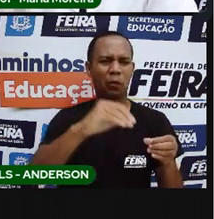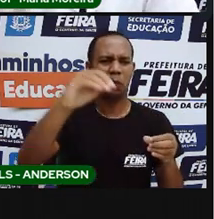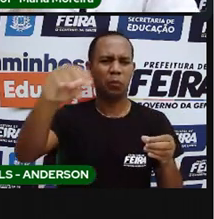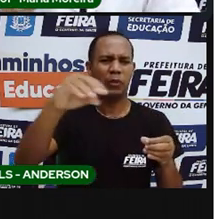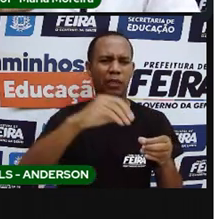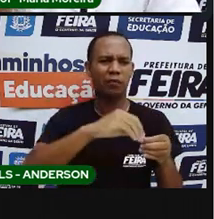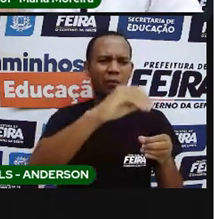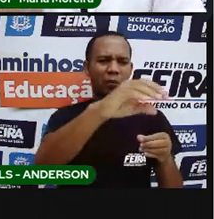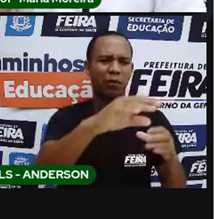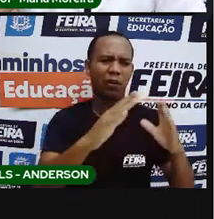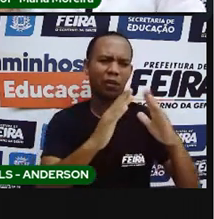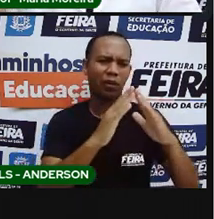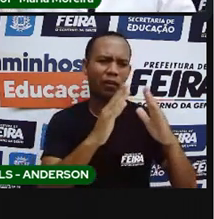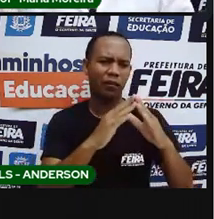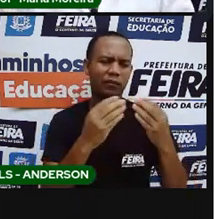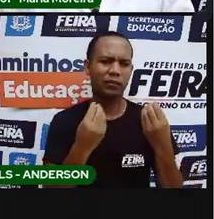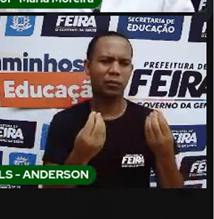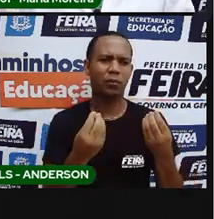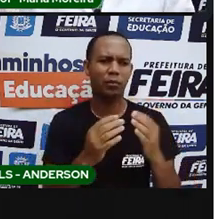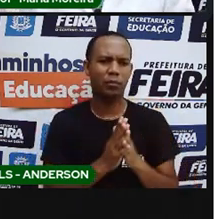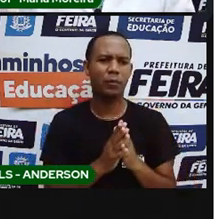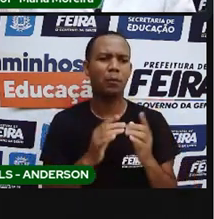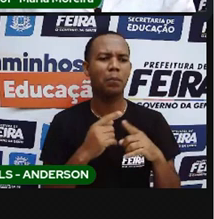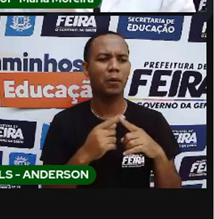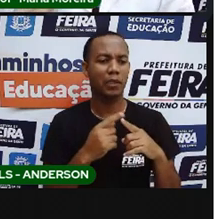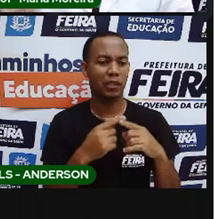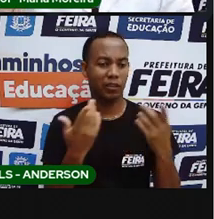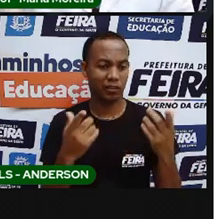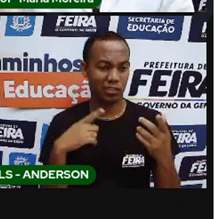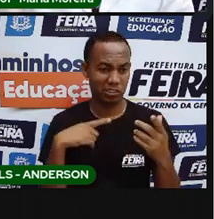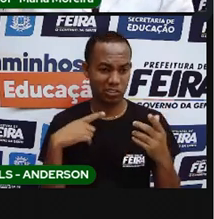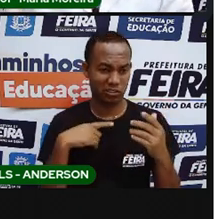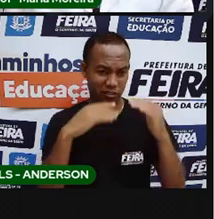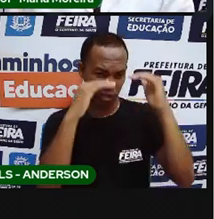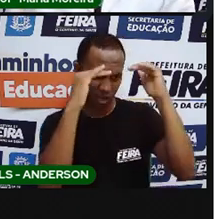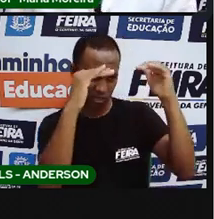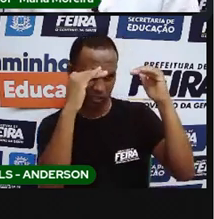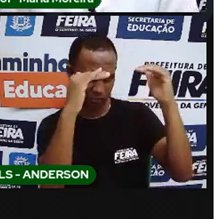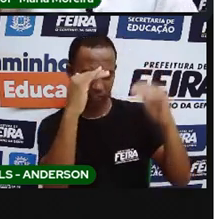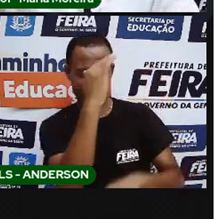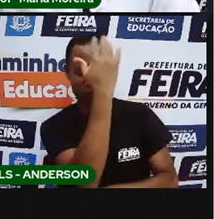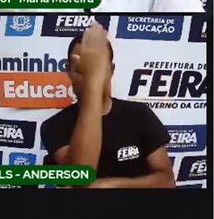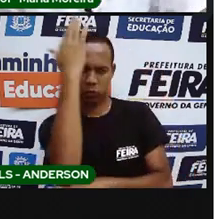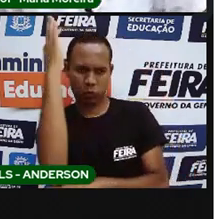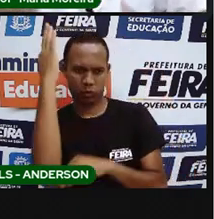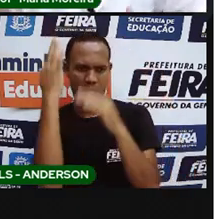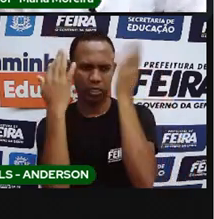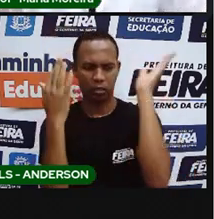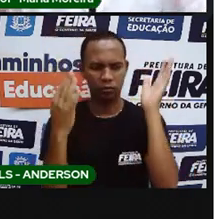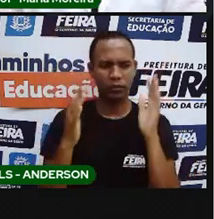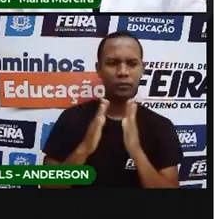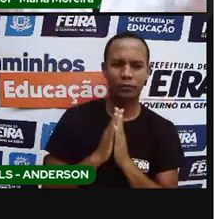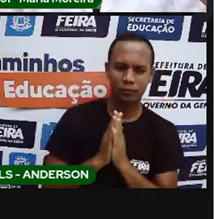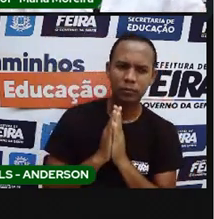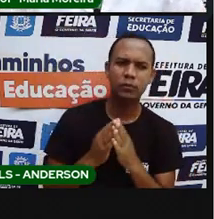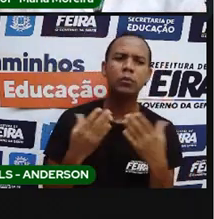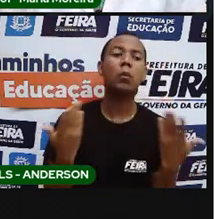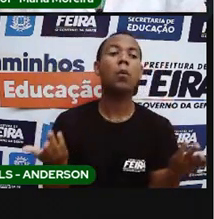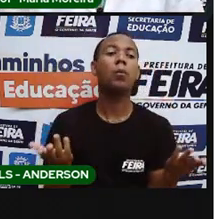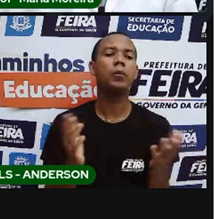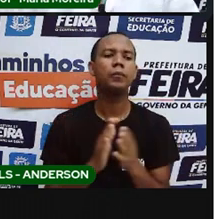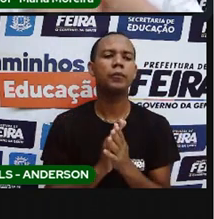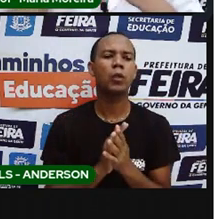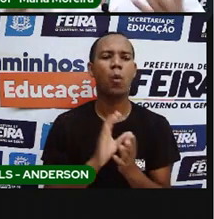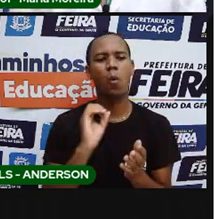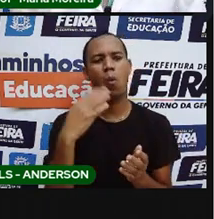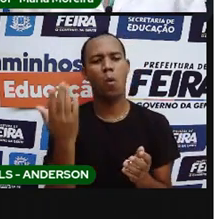indígenas respeitavam a natureza? Será que existia esse respeito mútuo? Será que eles iam, ficavam ali, exploravam, derrubavam as